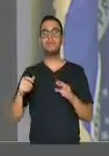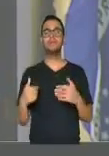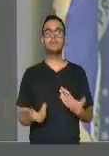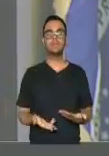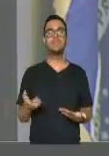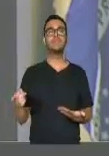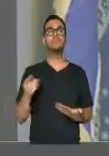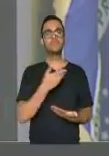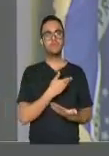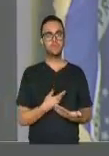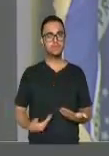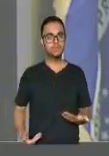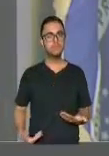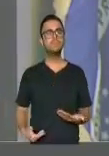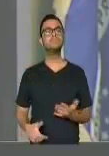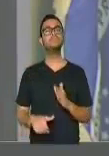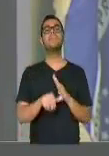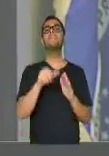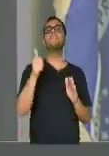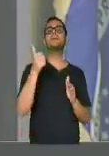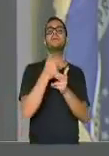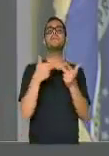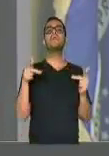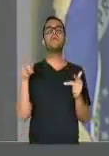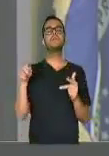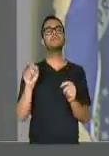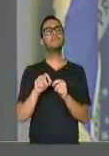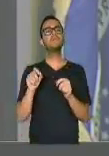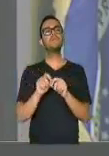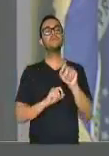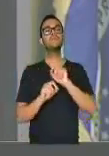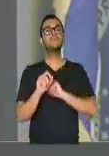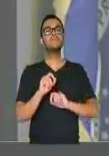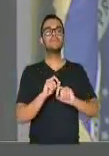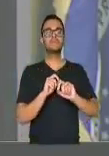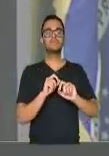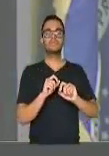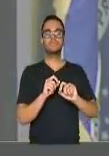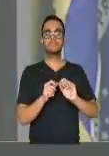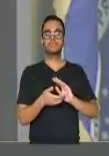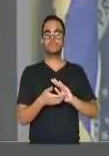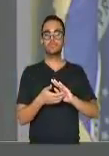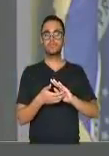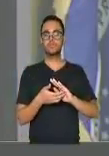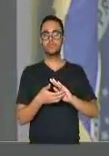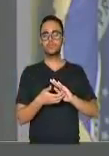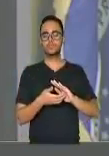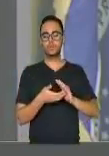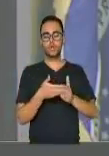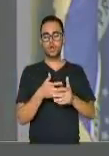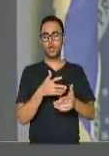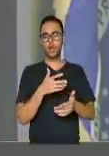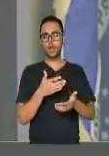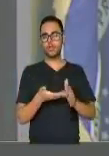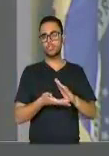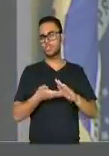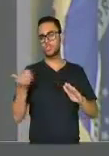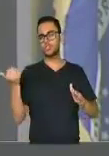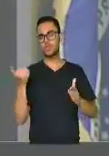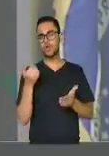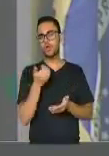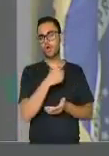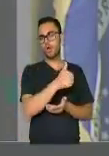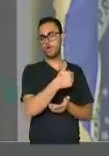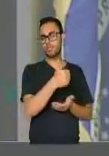Sartori, a primeira coisa que ele fez foi eliminar 11 secretarias, eliminou